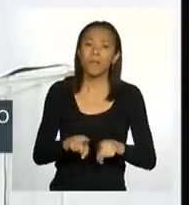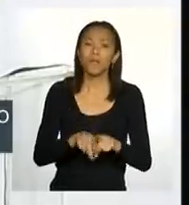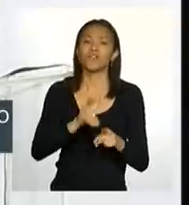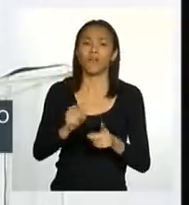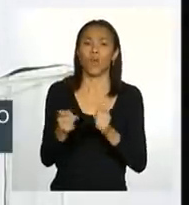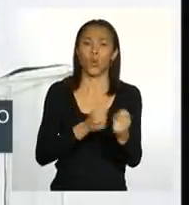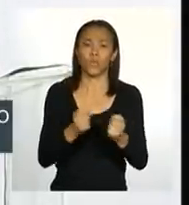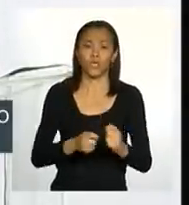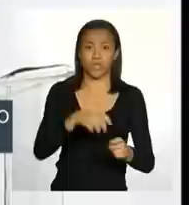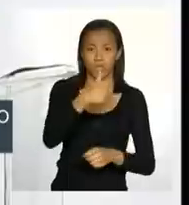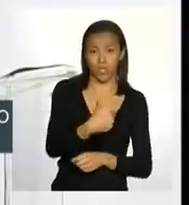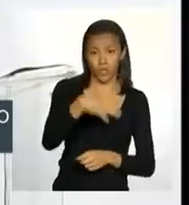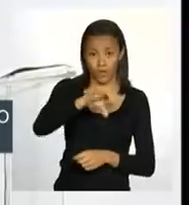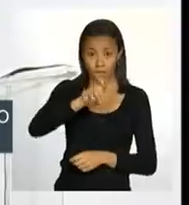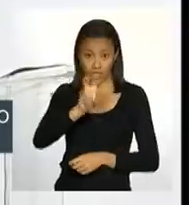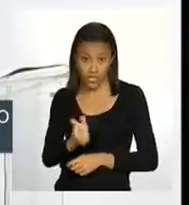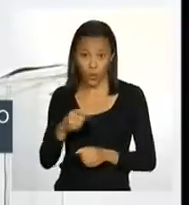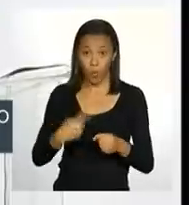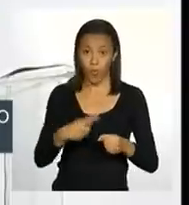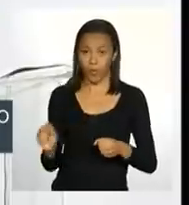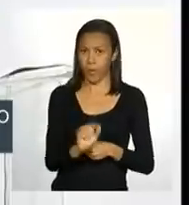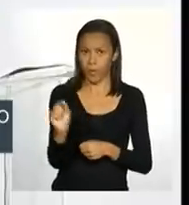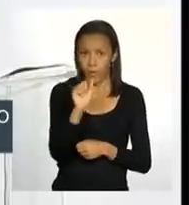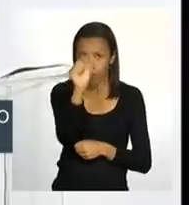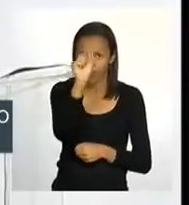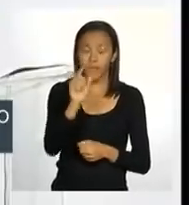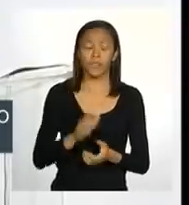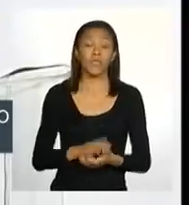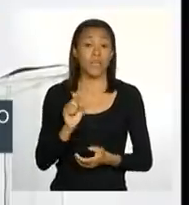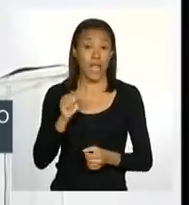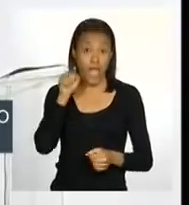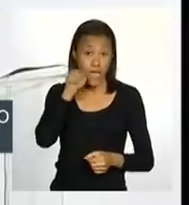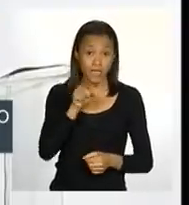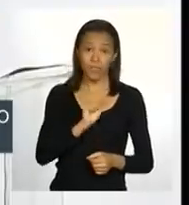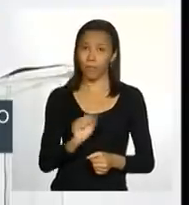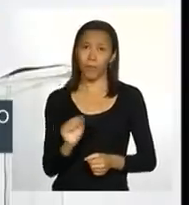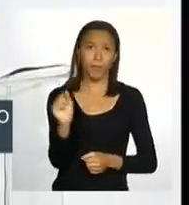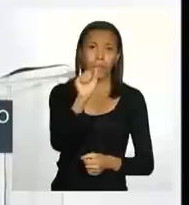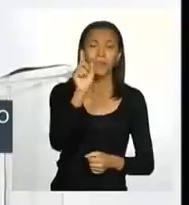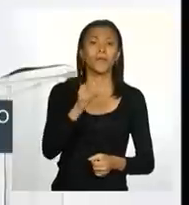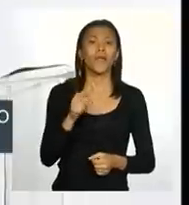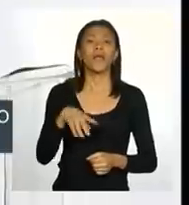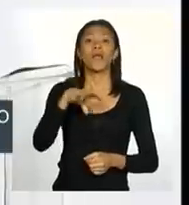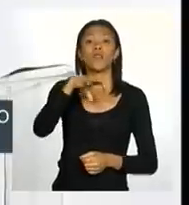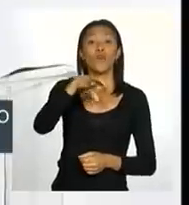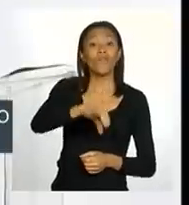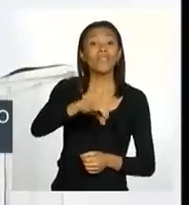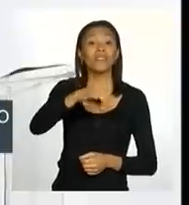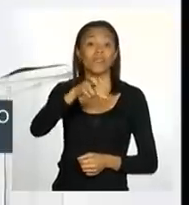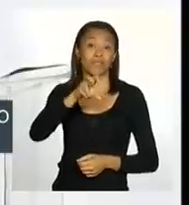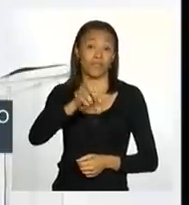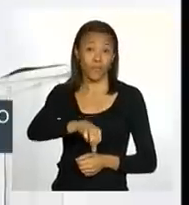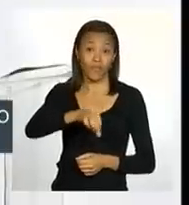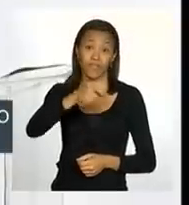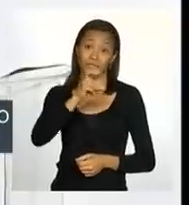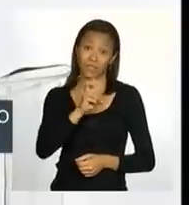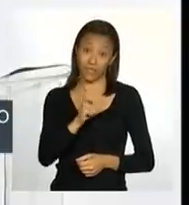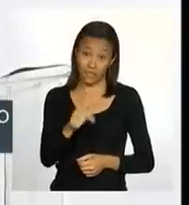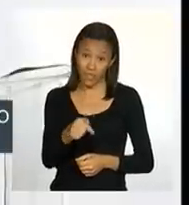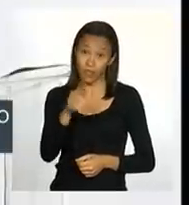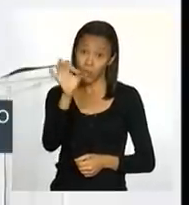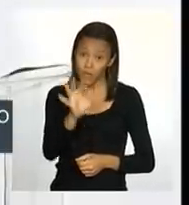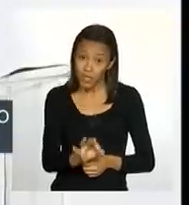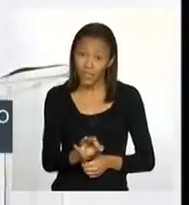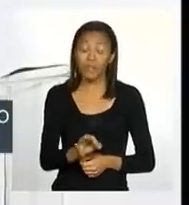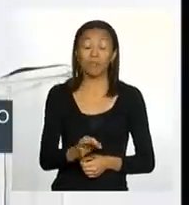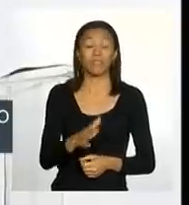195 municípios. Esses municípios representam 97% das mortes causadas